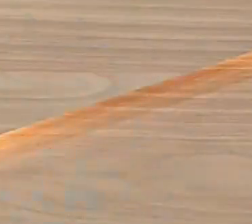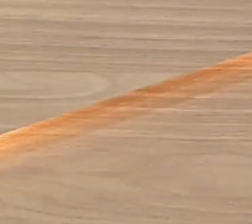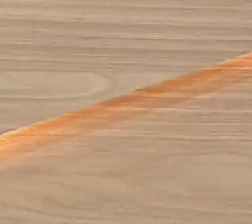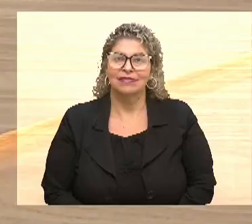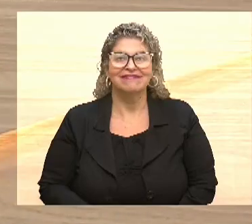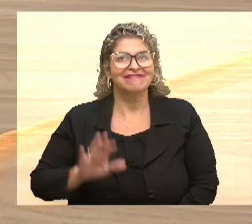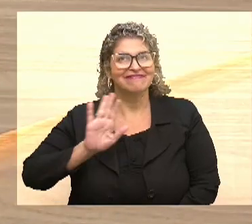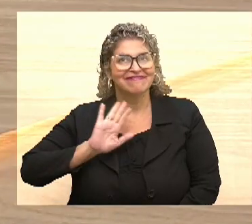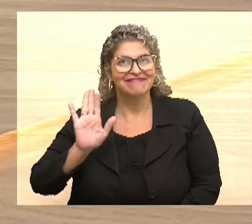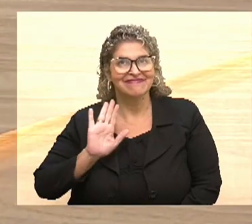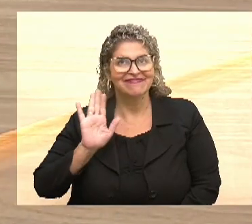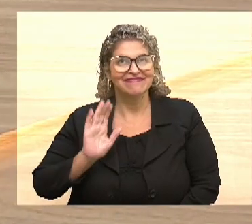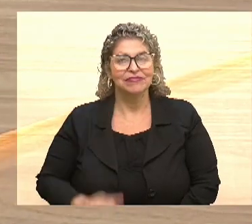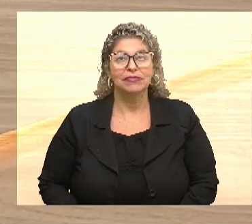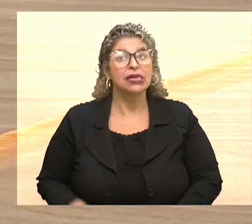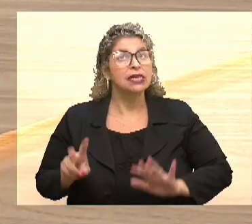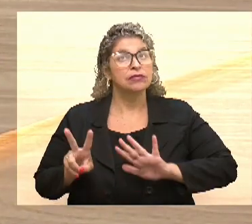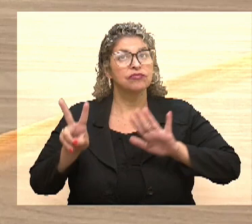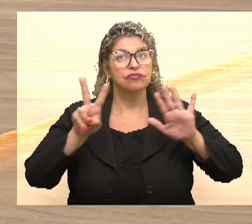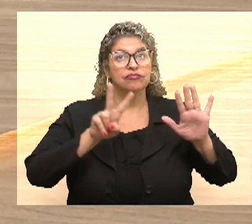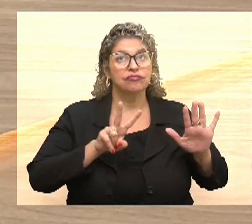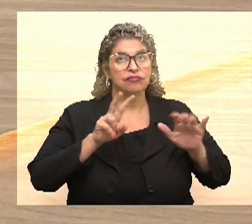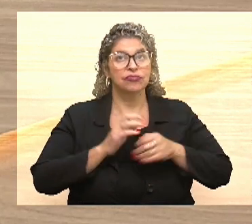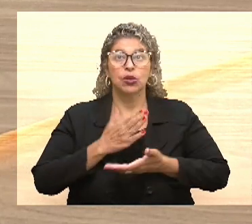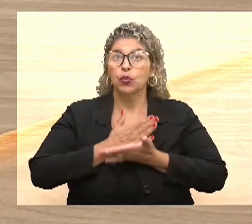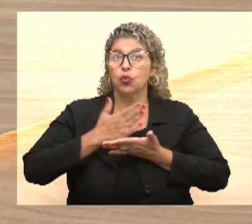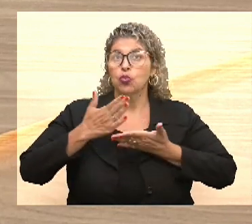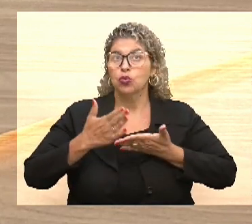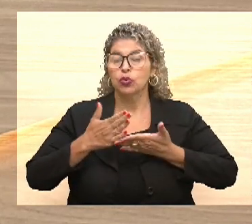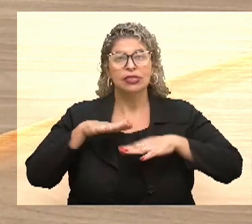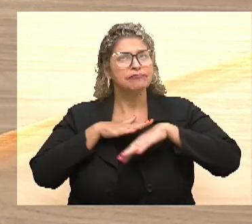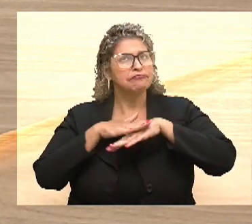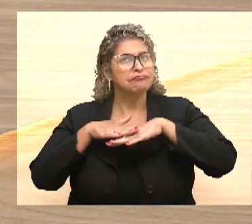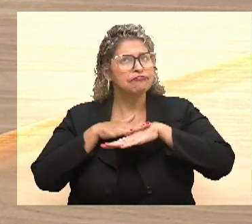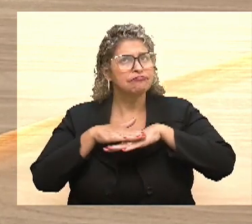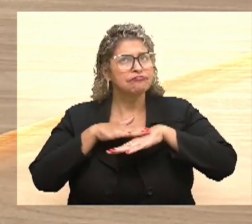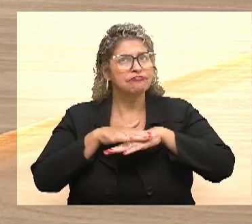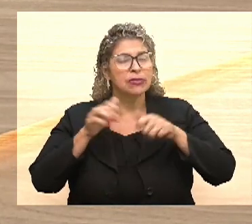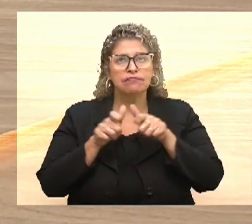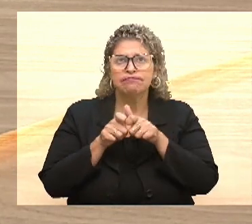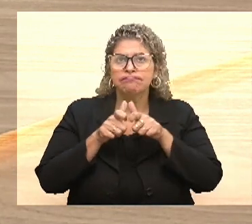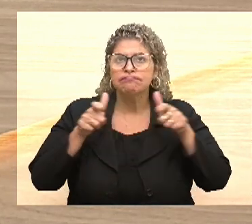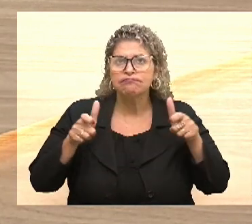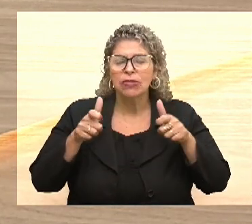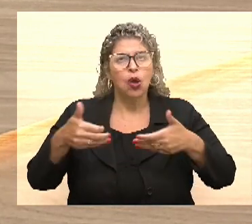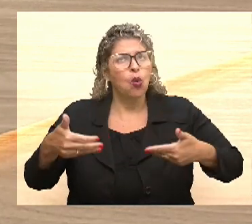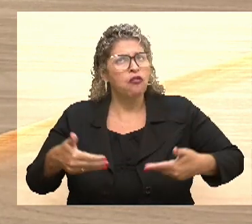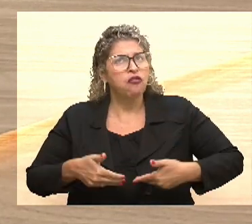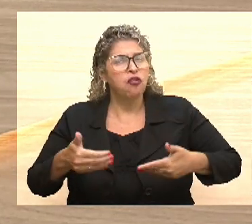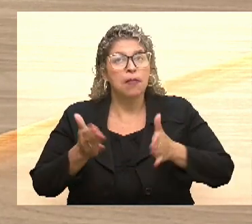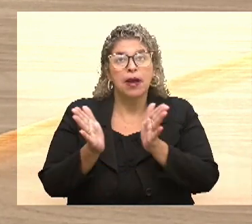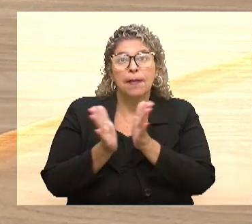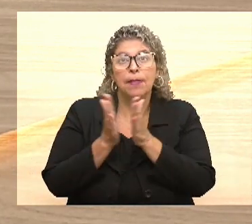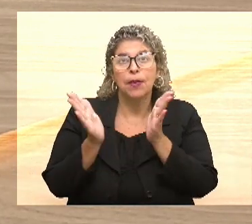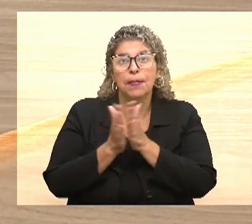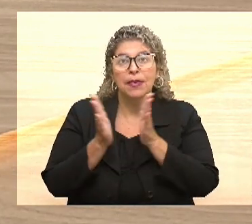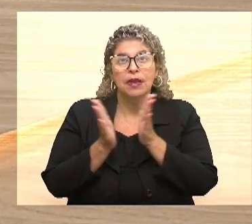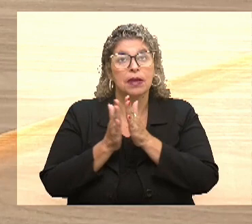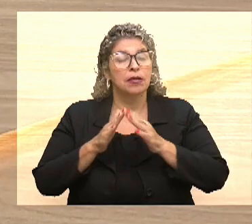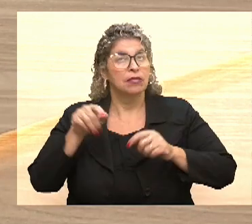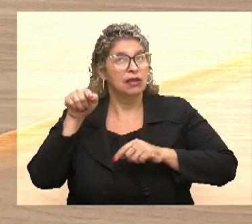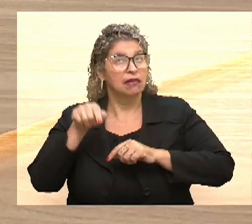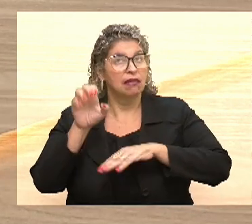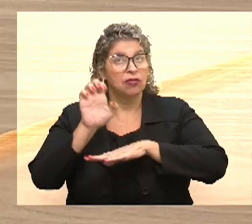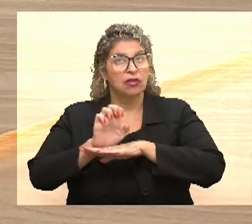Olá, nesta semana nós vamos continuar conversando sobre o aumento da fome e da pobreza aqui no Estado